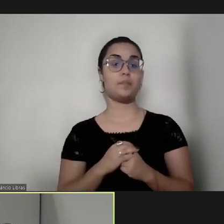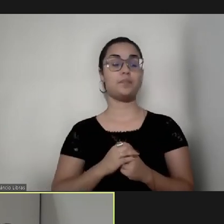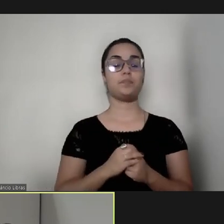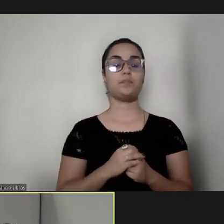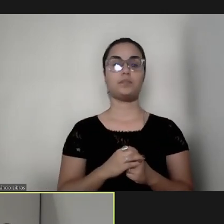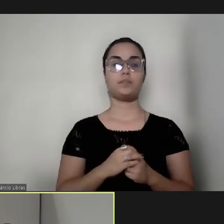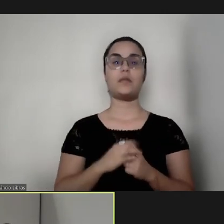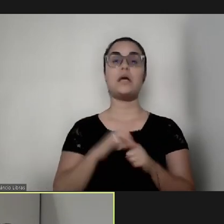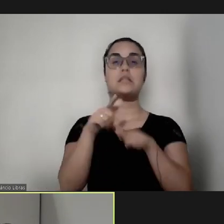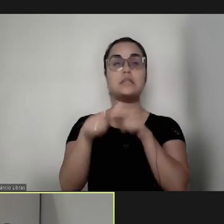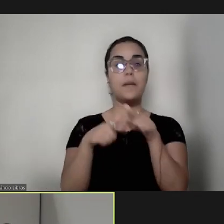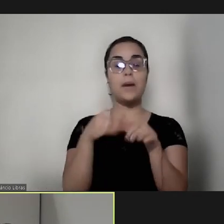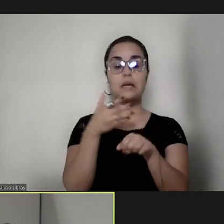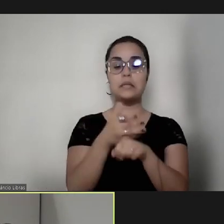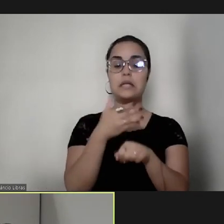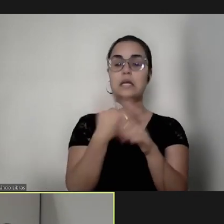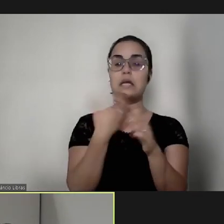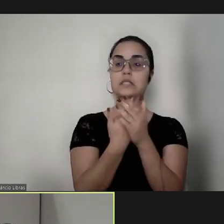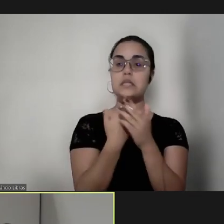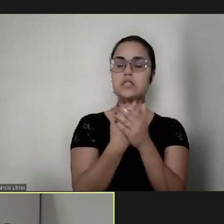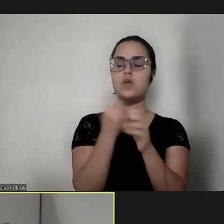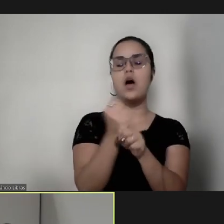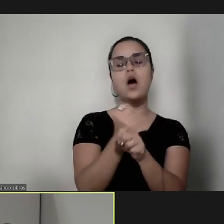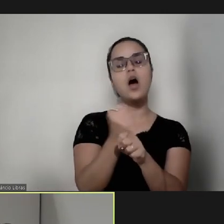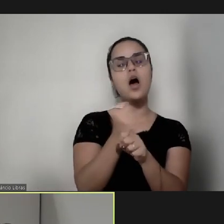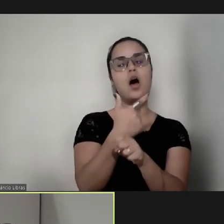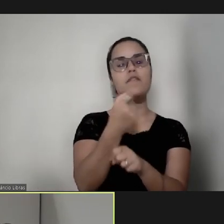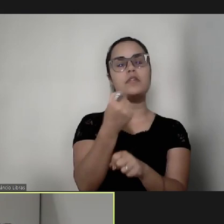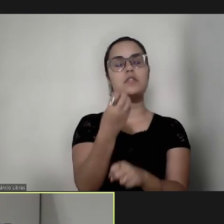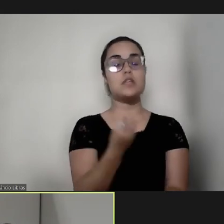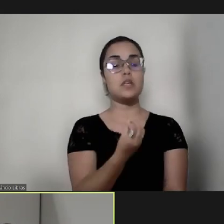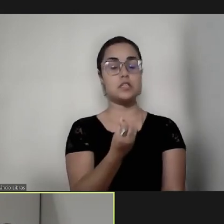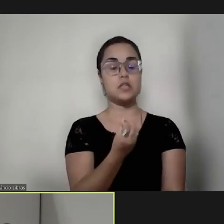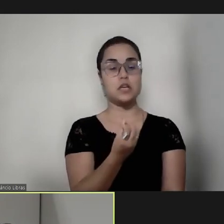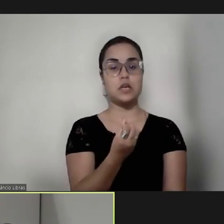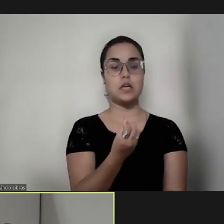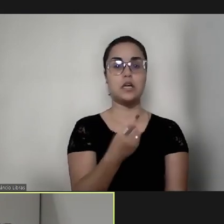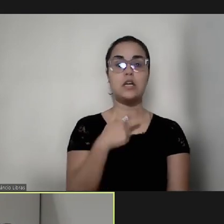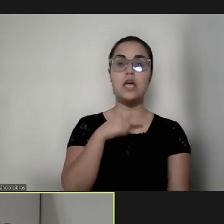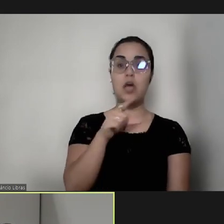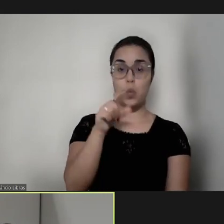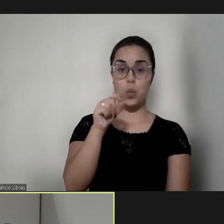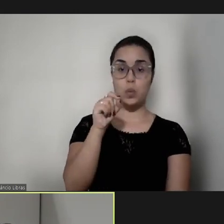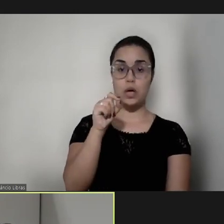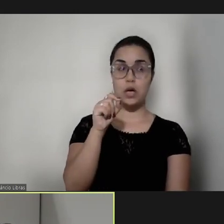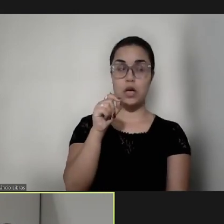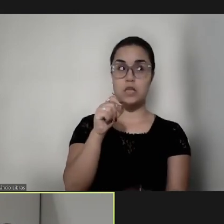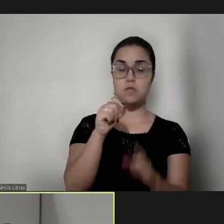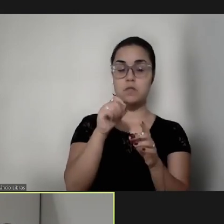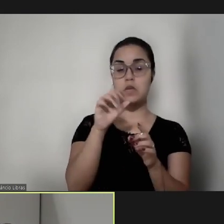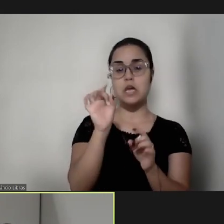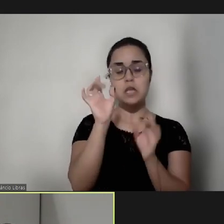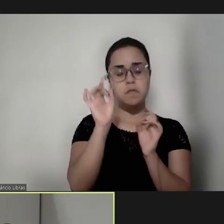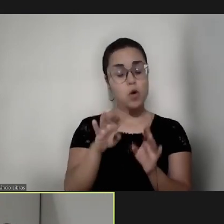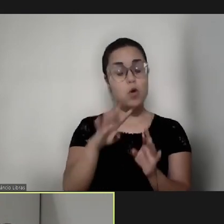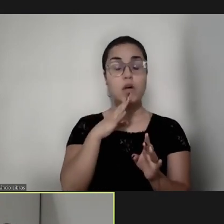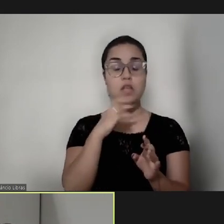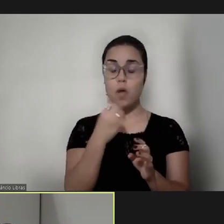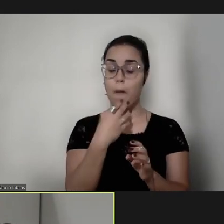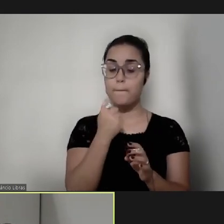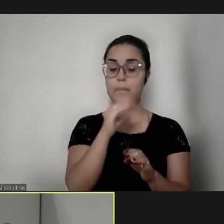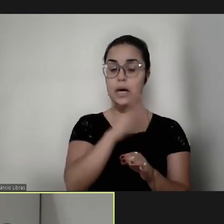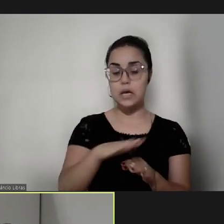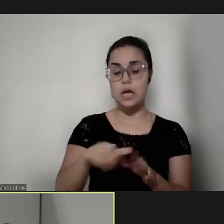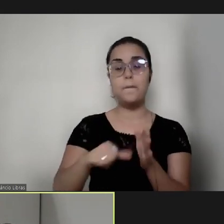atuo na área de educação há 26 anos, sou especializada na primeira infância, coordenadora pedagógica do Bersalho do